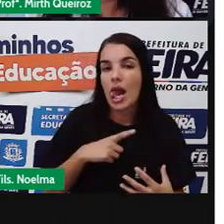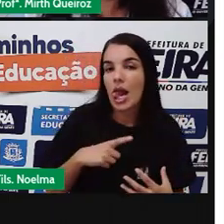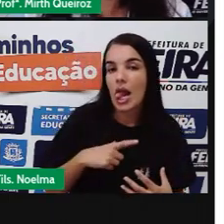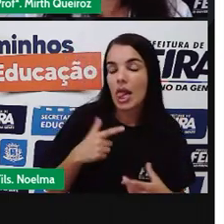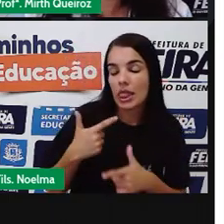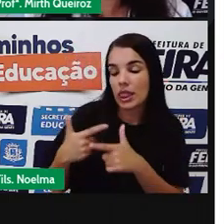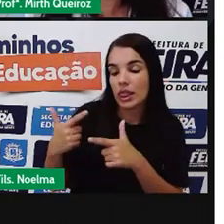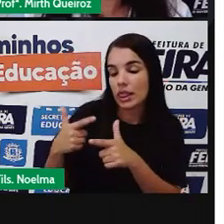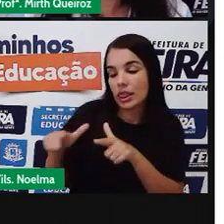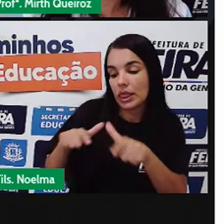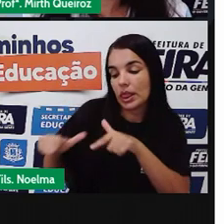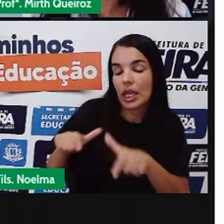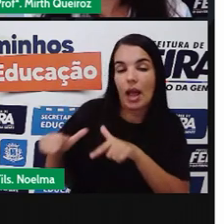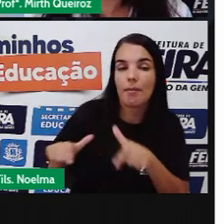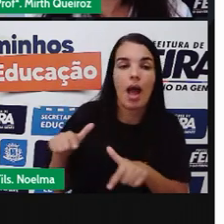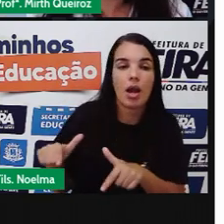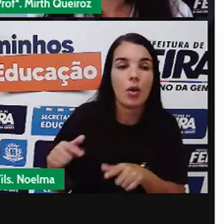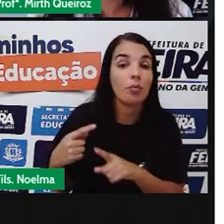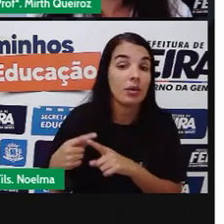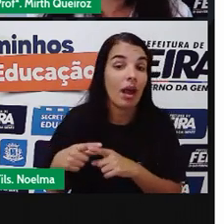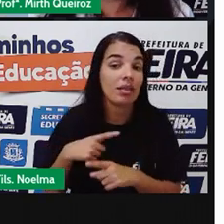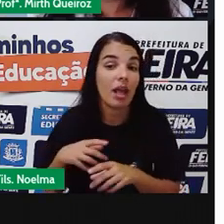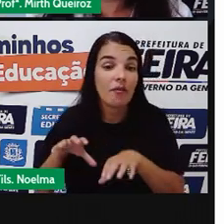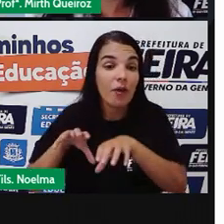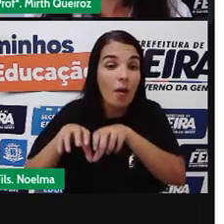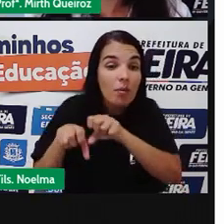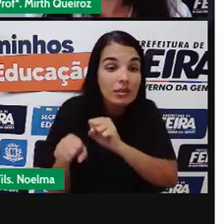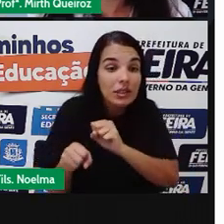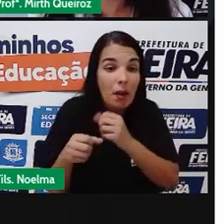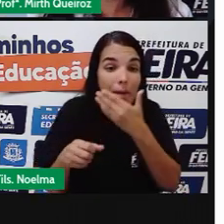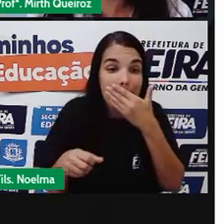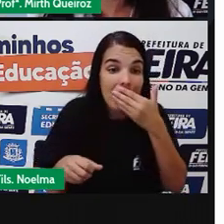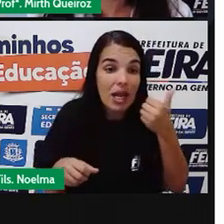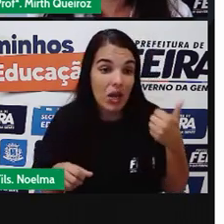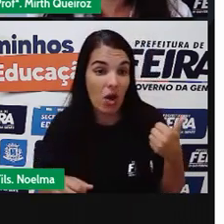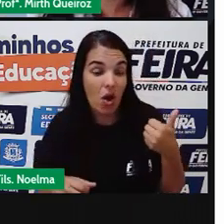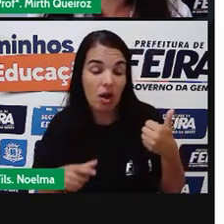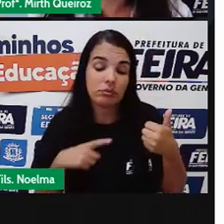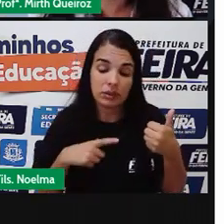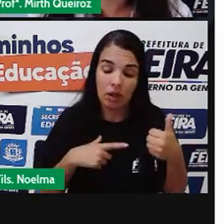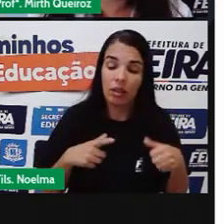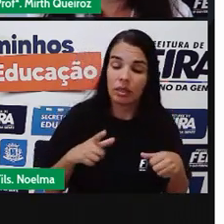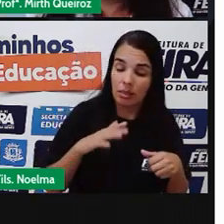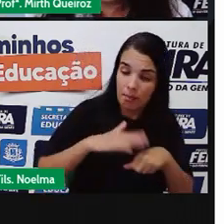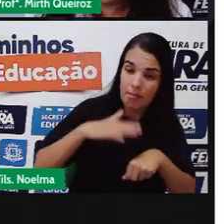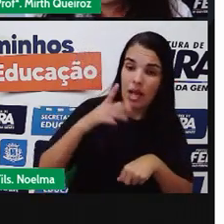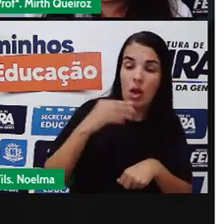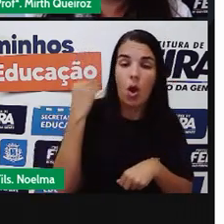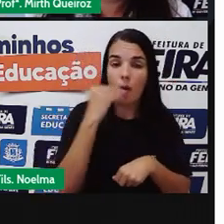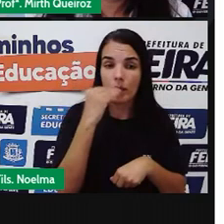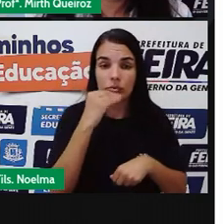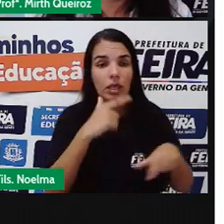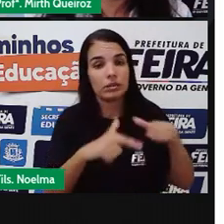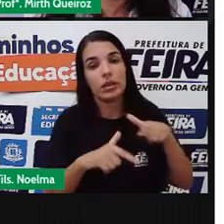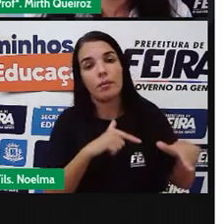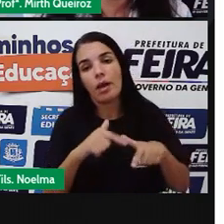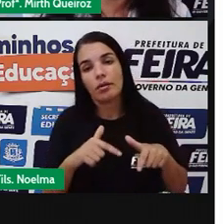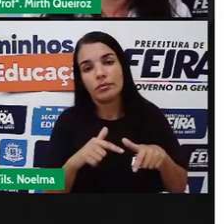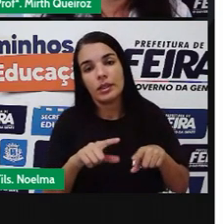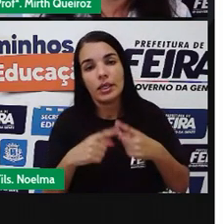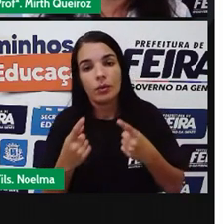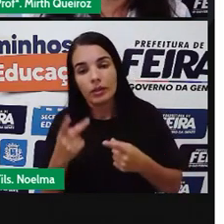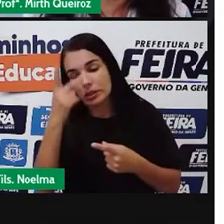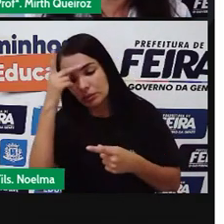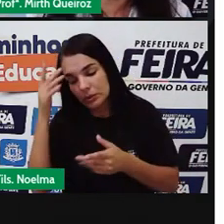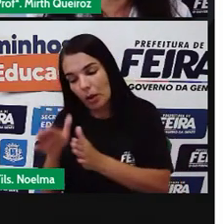tem Condições De ter Uma formação Maior Será Obviamente Maiores Oportunidades De trabalho Enquanto